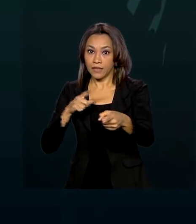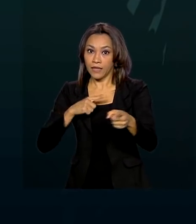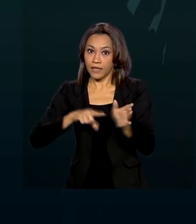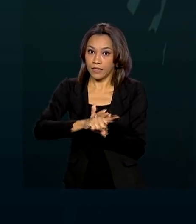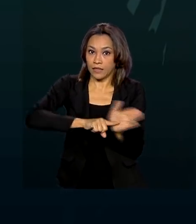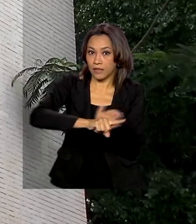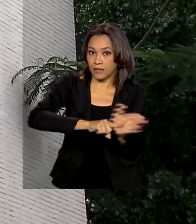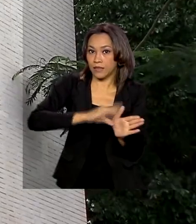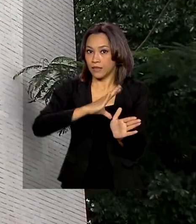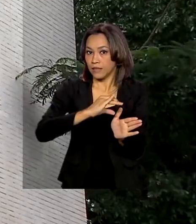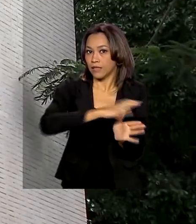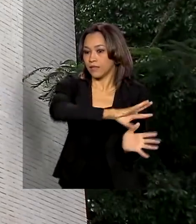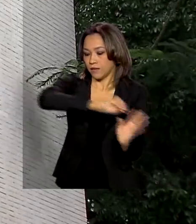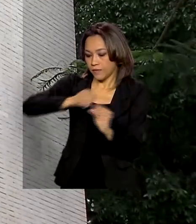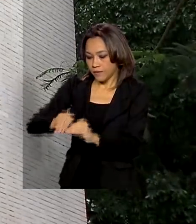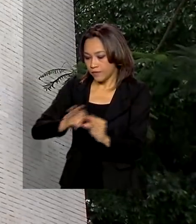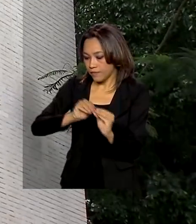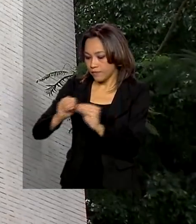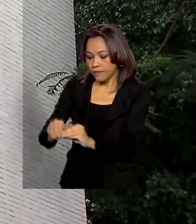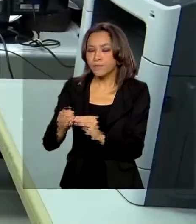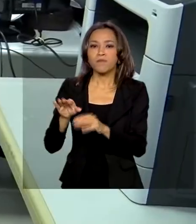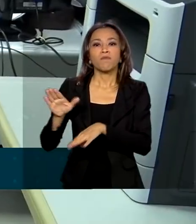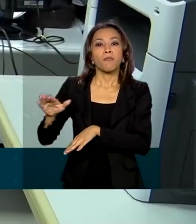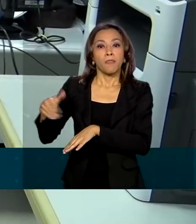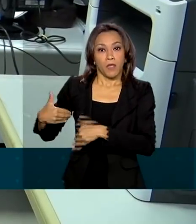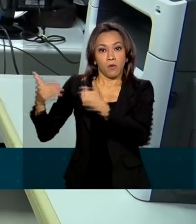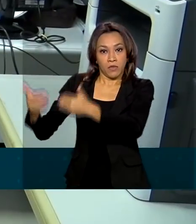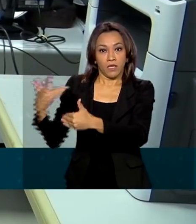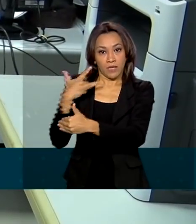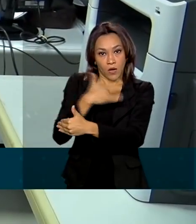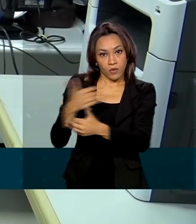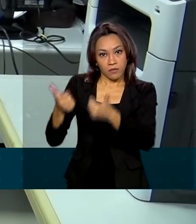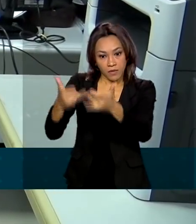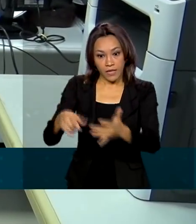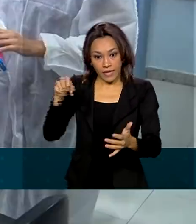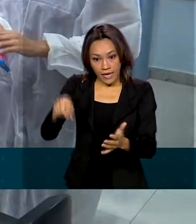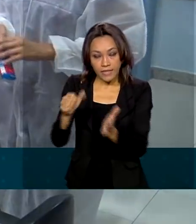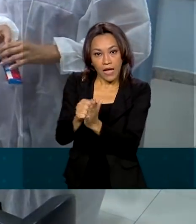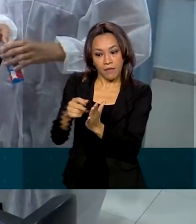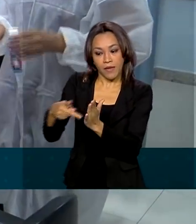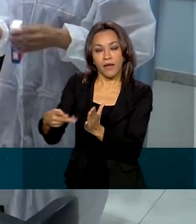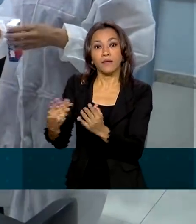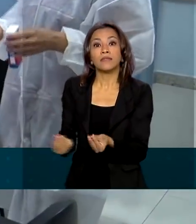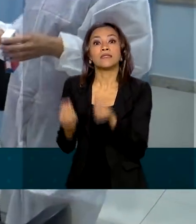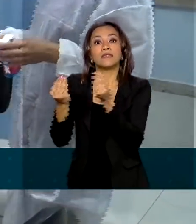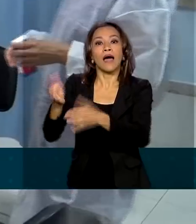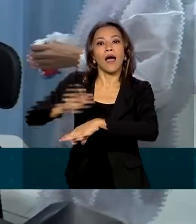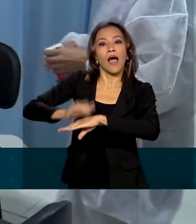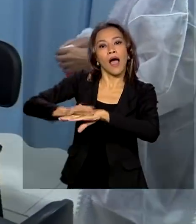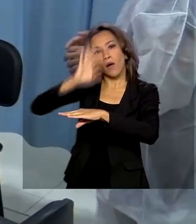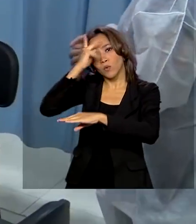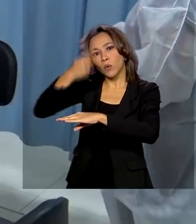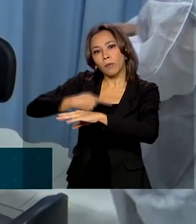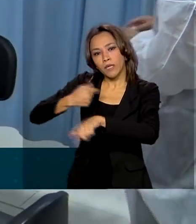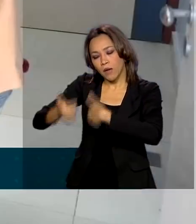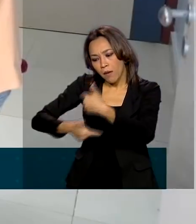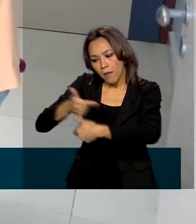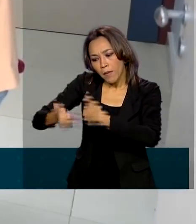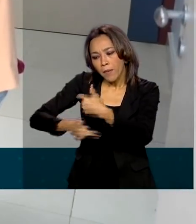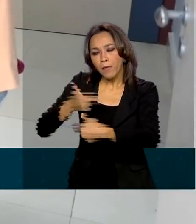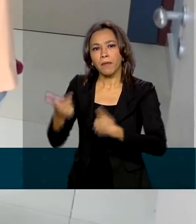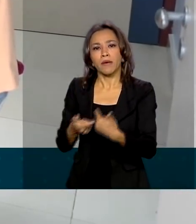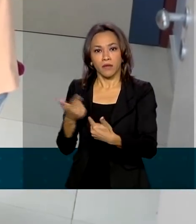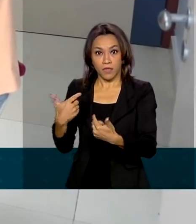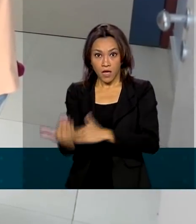científica. Segundo o Ministério da Saúde, a plataforma oferece autonomia ao profissional e ajuda no diagnóstico